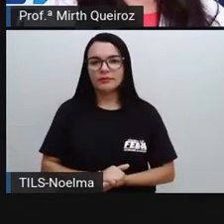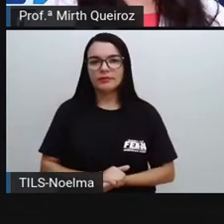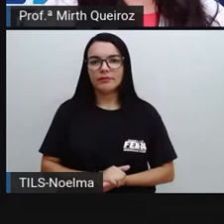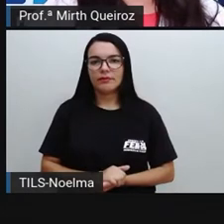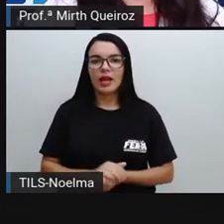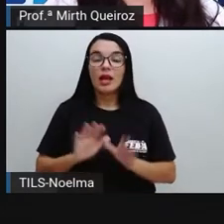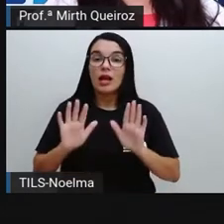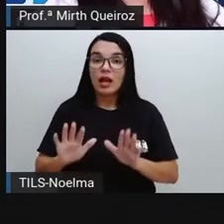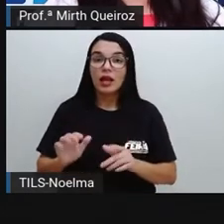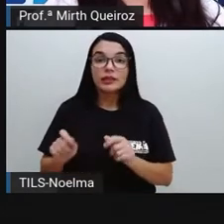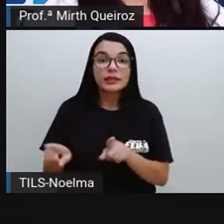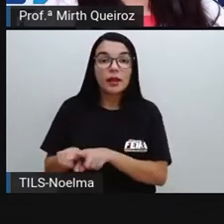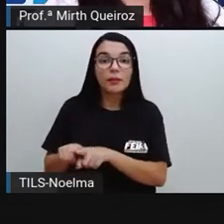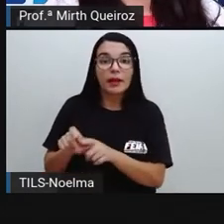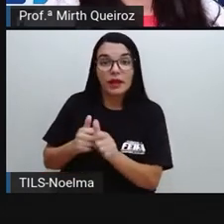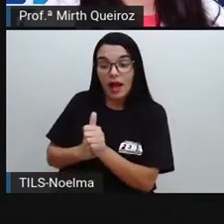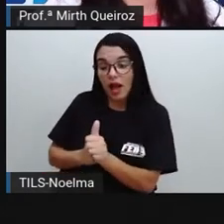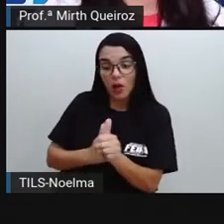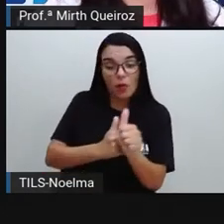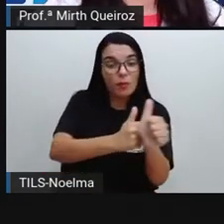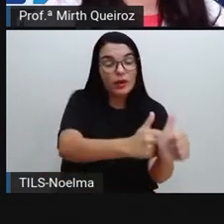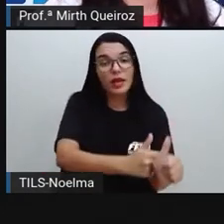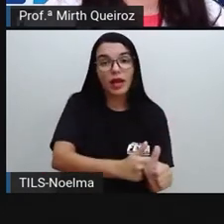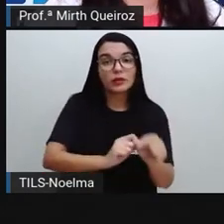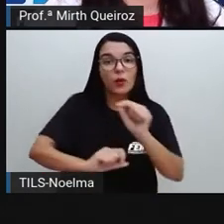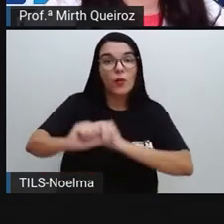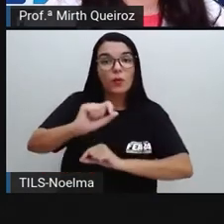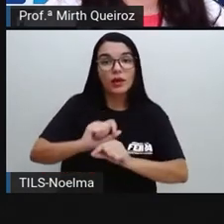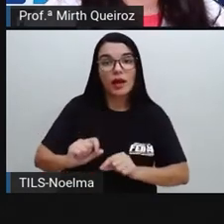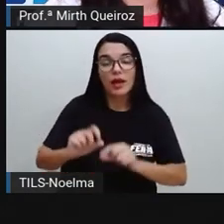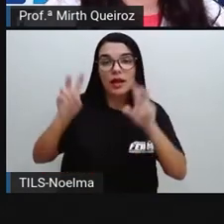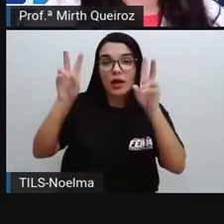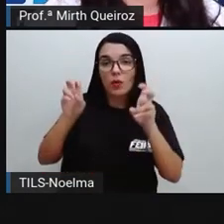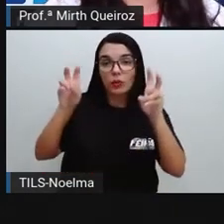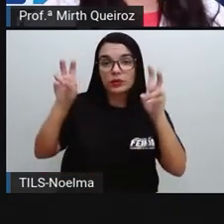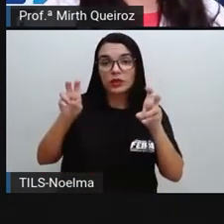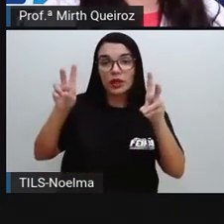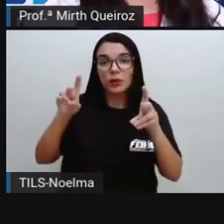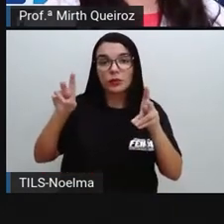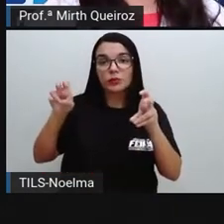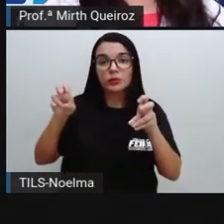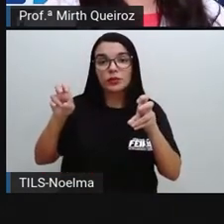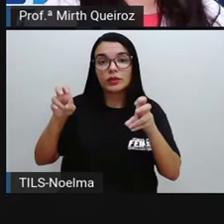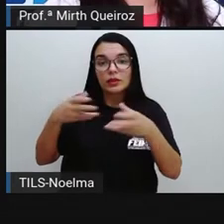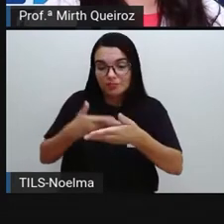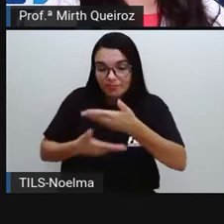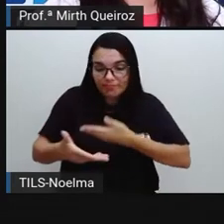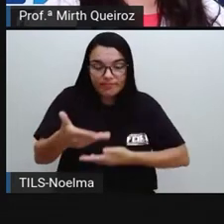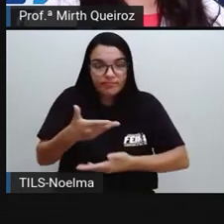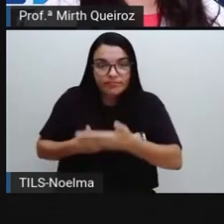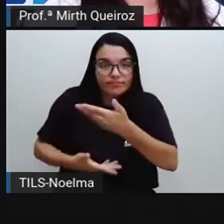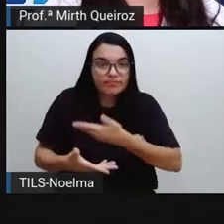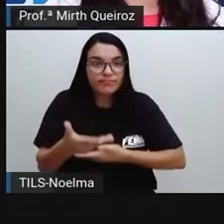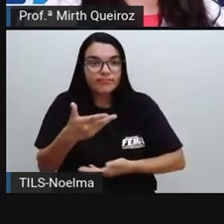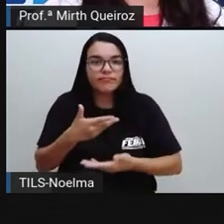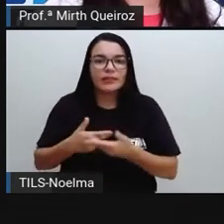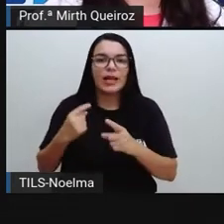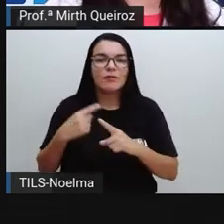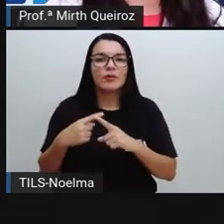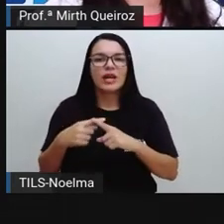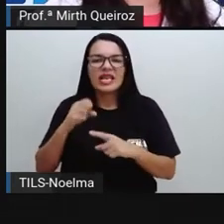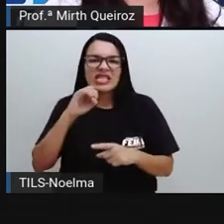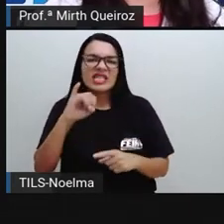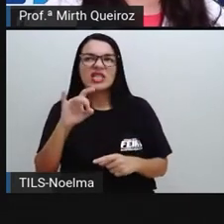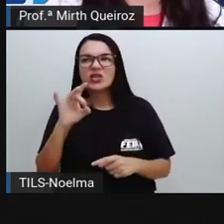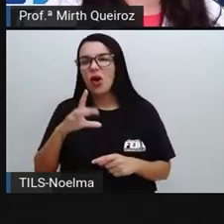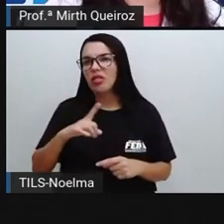Acompanhado por conteúdo interativo, esse conteúdo interativo, ele é muito importante, porque ajuda aí na compreensão do texto, quando se tem só o